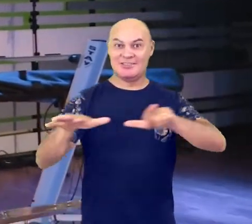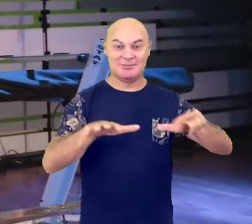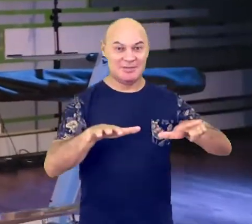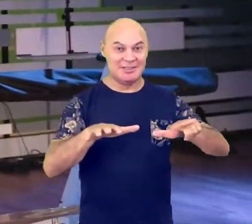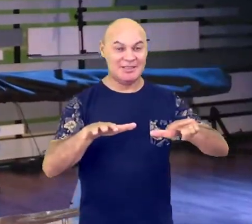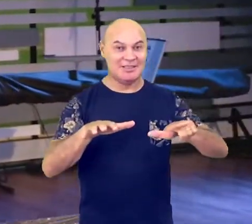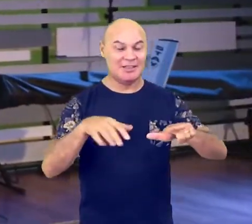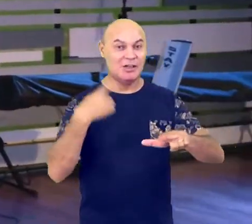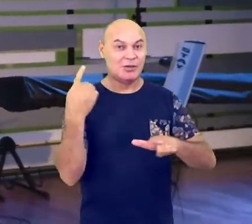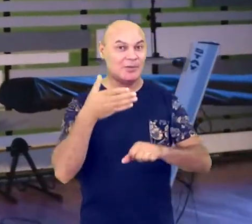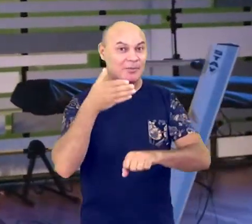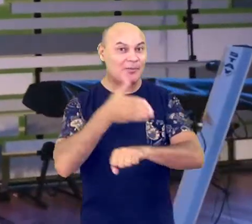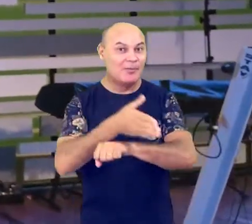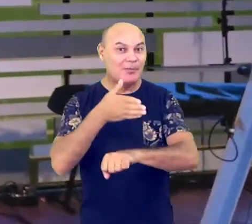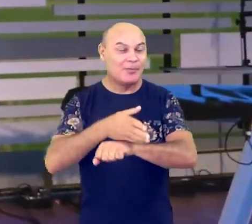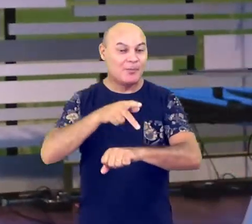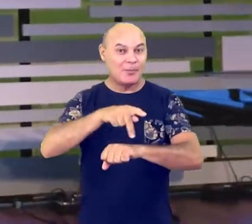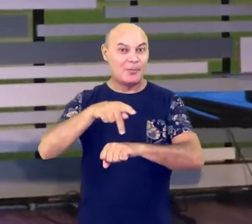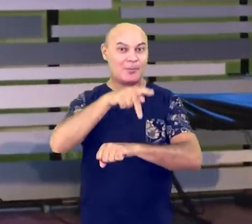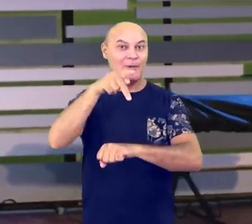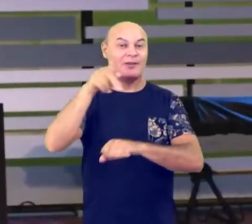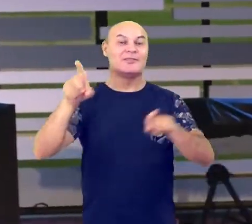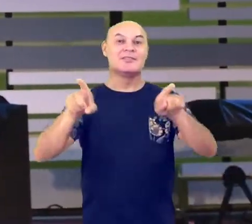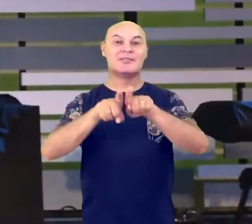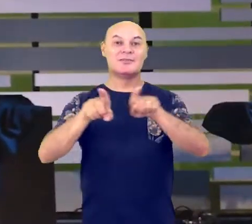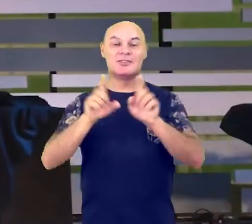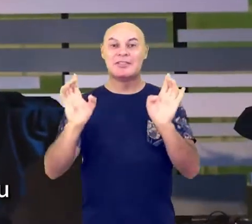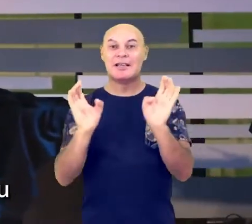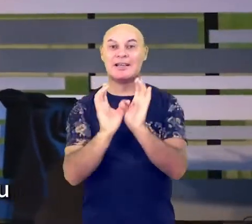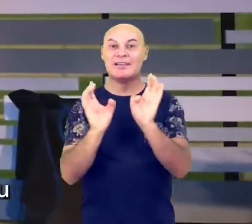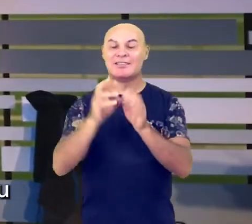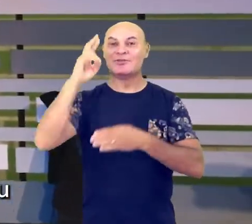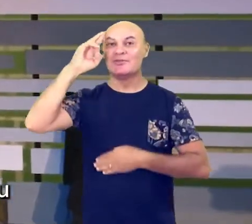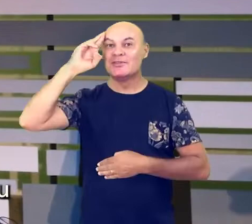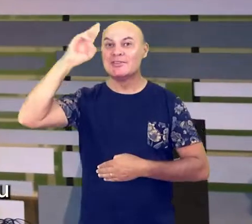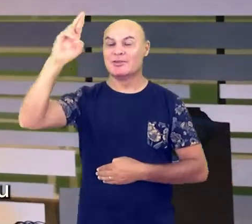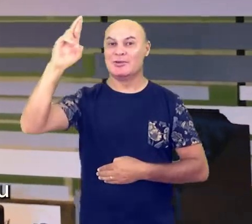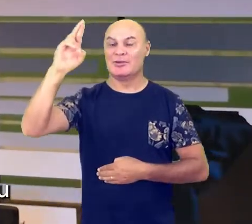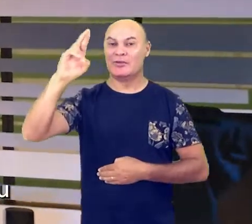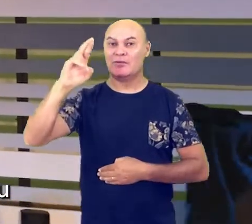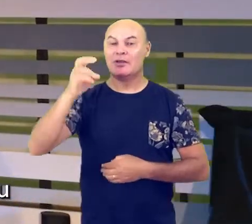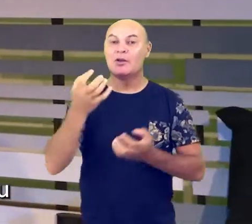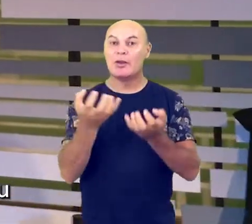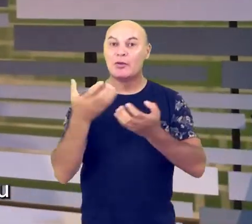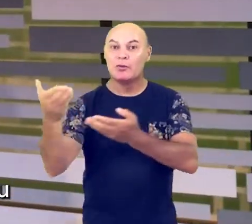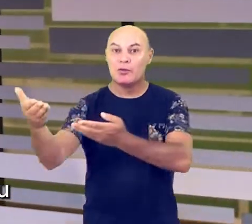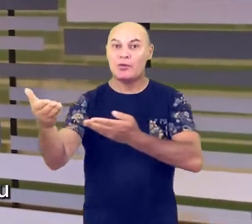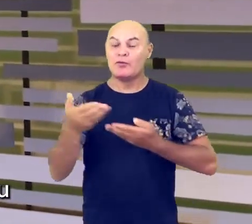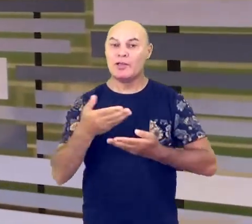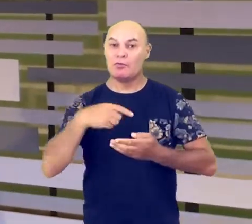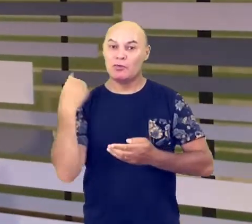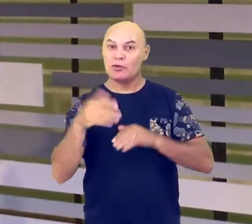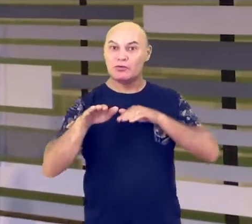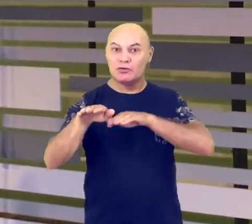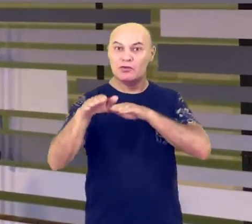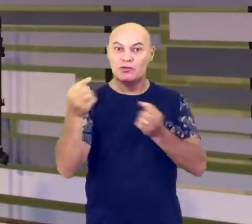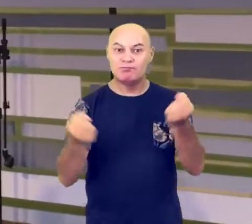estaremos celebrando a Páscoa e a nossa Ceia do Senhor. E eu gostaria de convidá-lo para o nosso drive-thru,